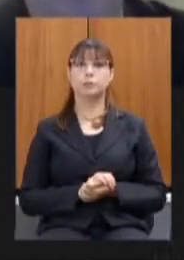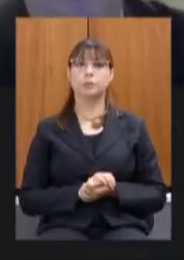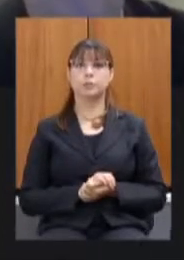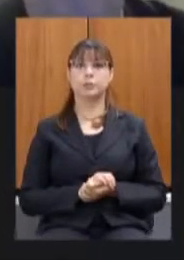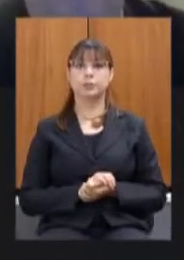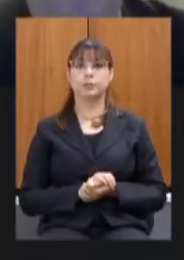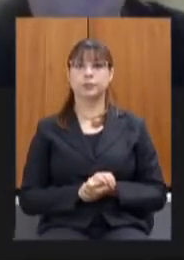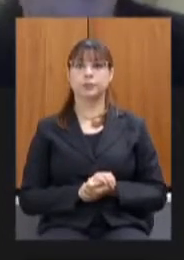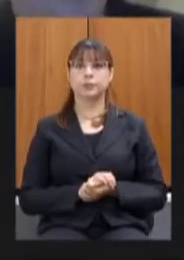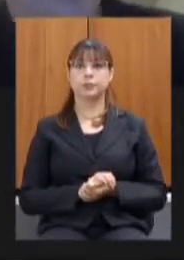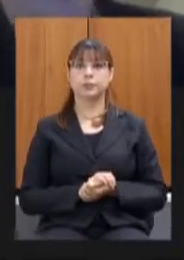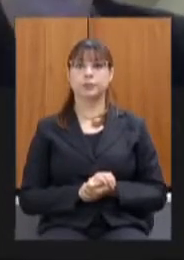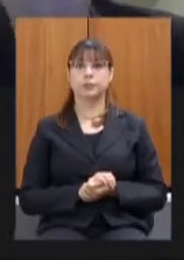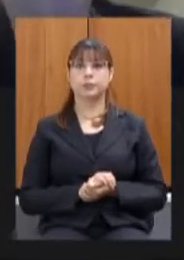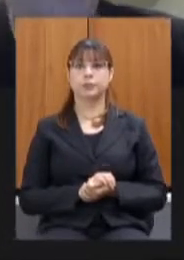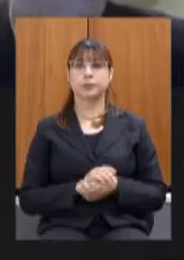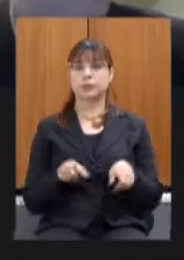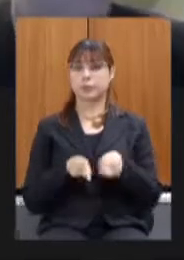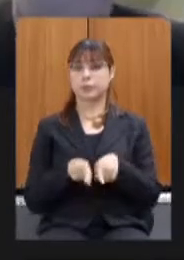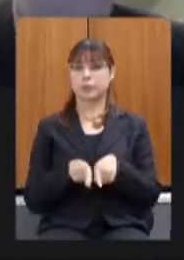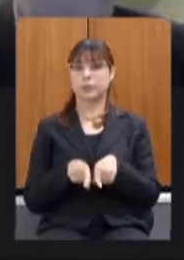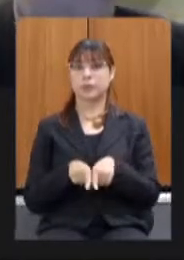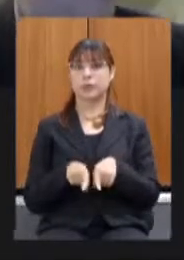com esta